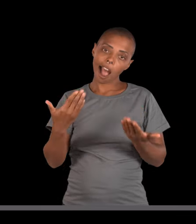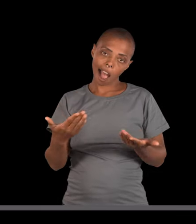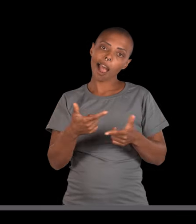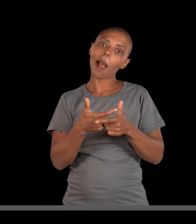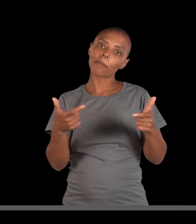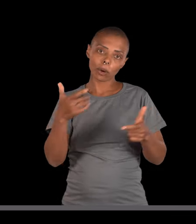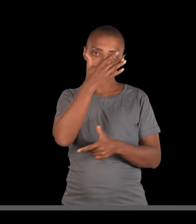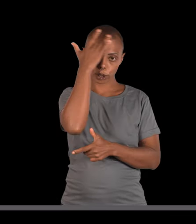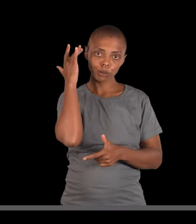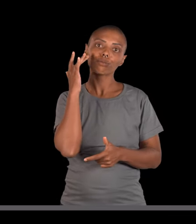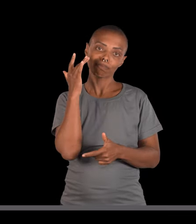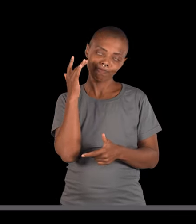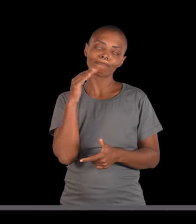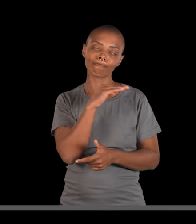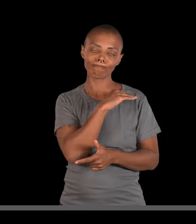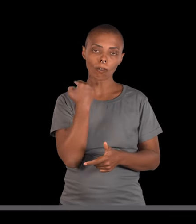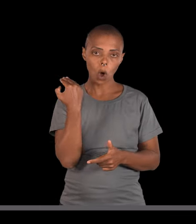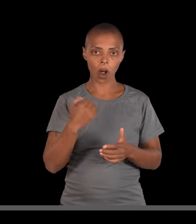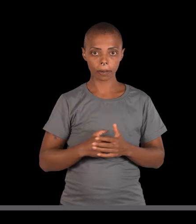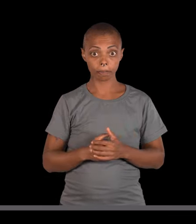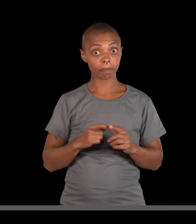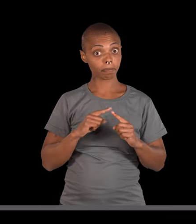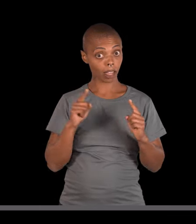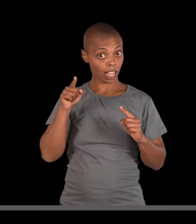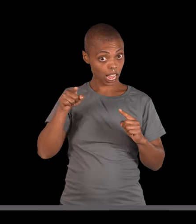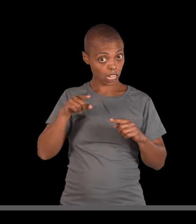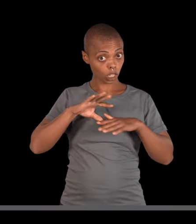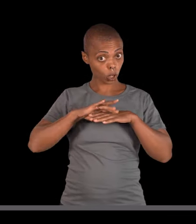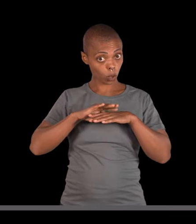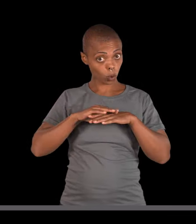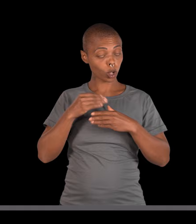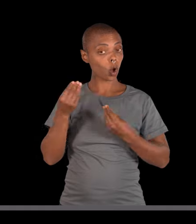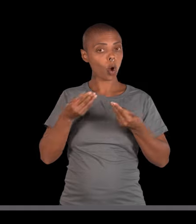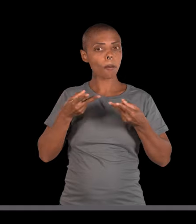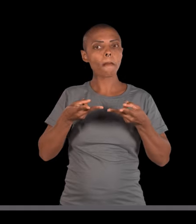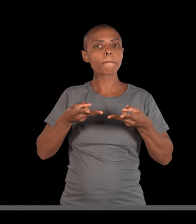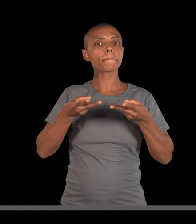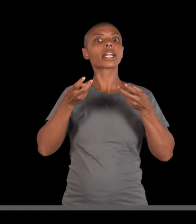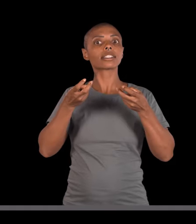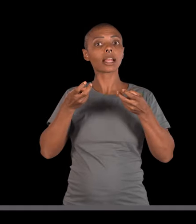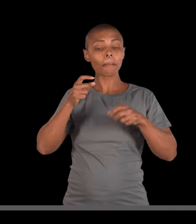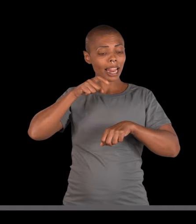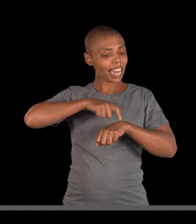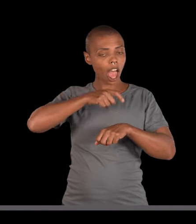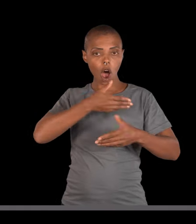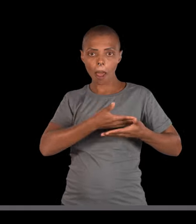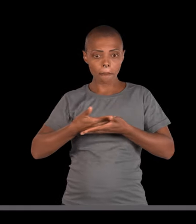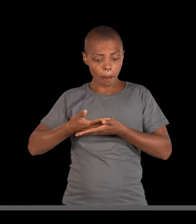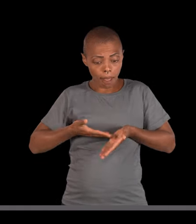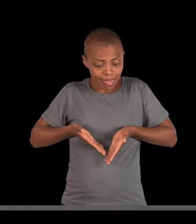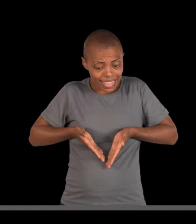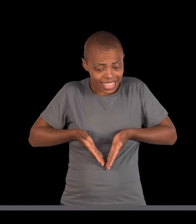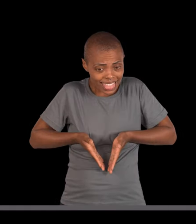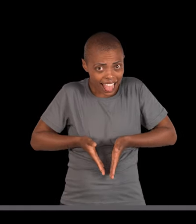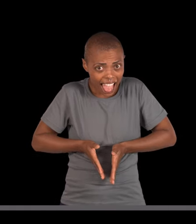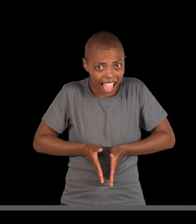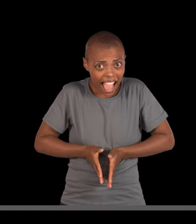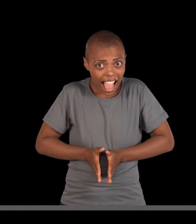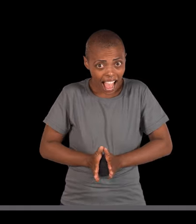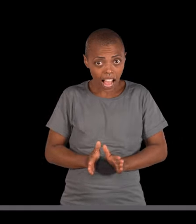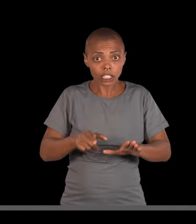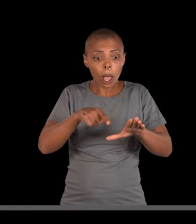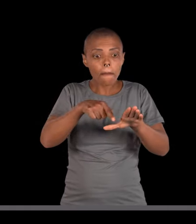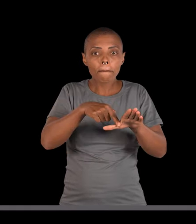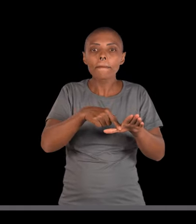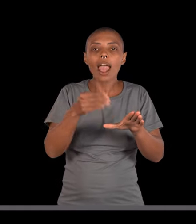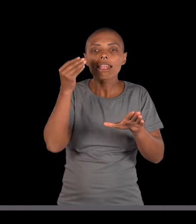que vai levar a pessoa, muitas vezes, à morte. Vale lembrar que a fibrose cística é detectada na primeira semana do nascimento do